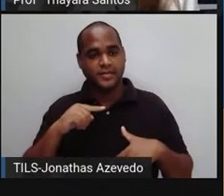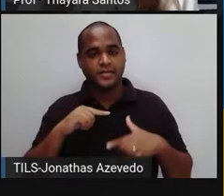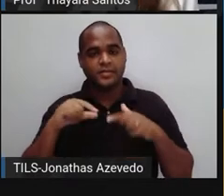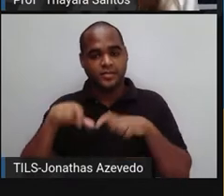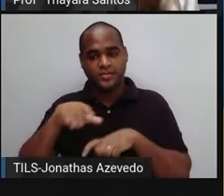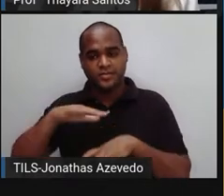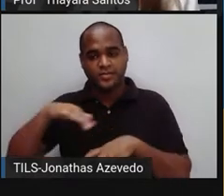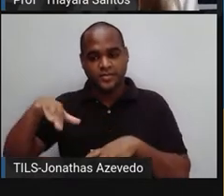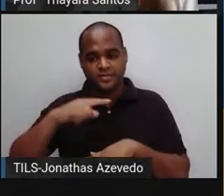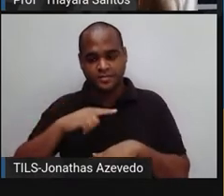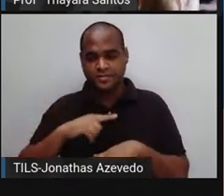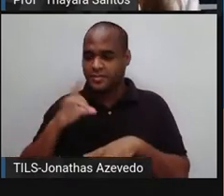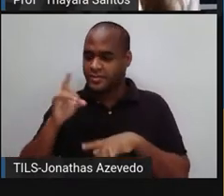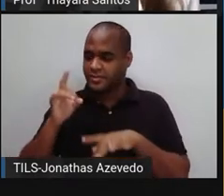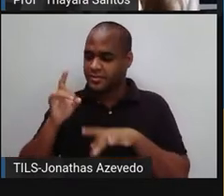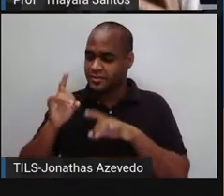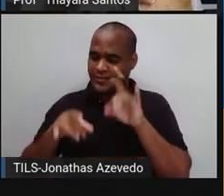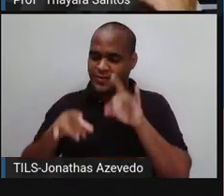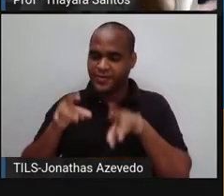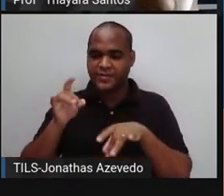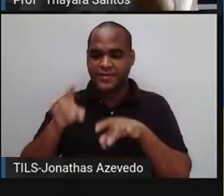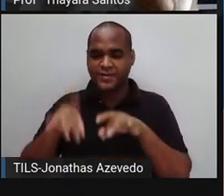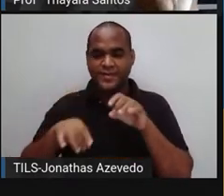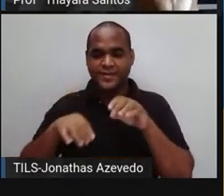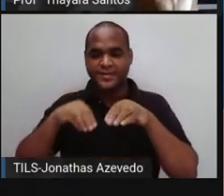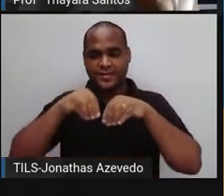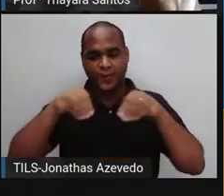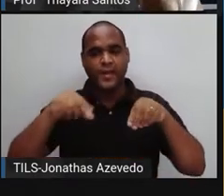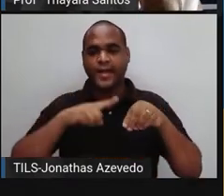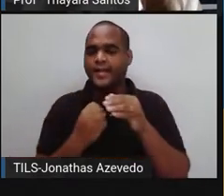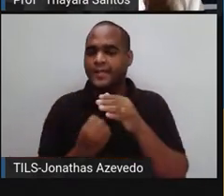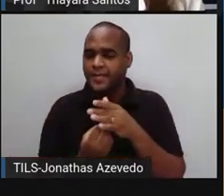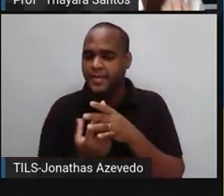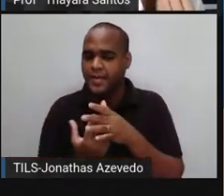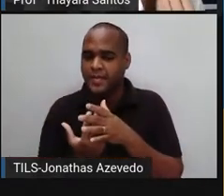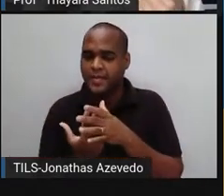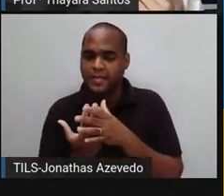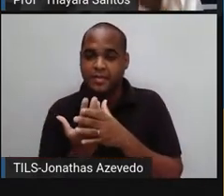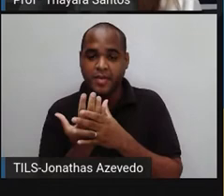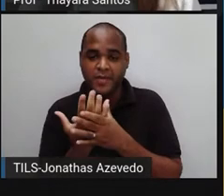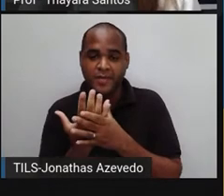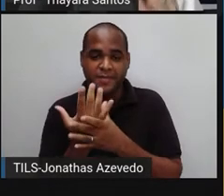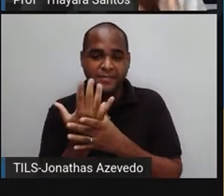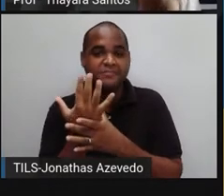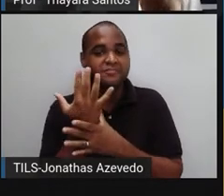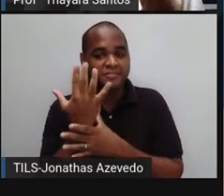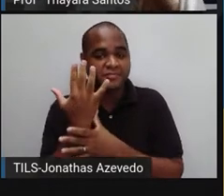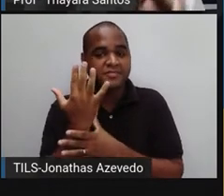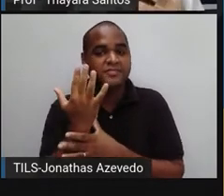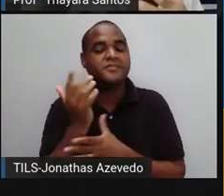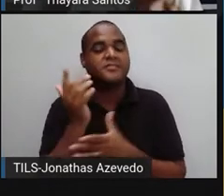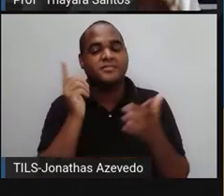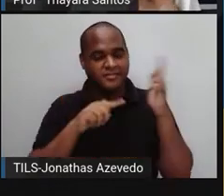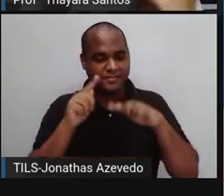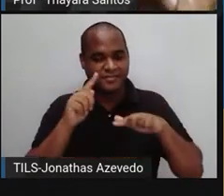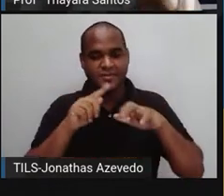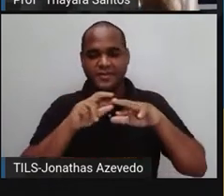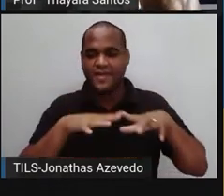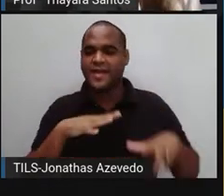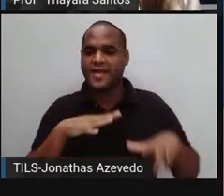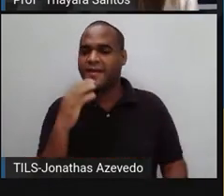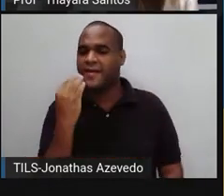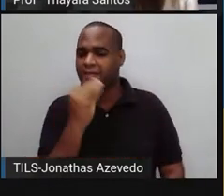e botam no solo. No solo, as plantas vão poder pegar esses nutrientes e aproveitar para que elas cresçam